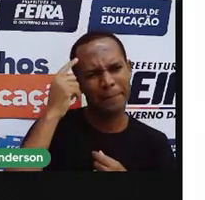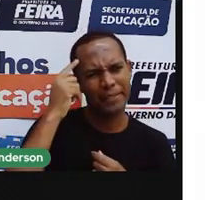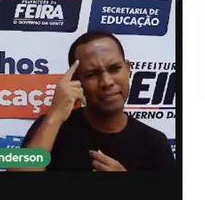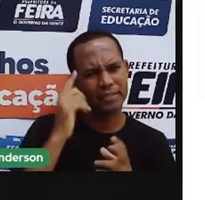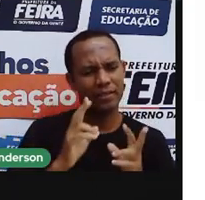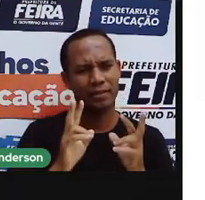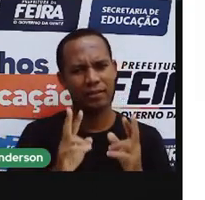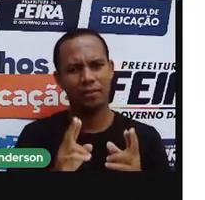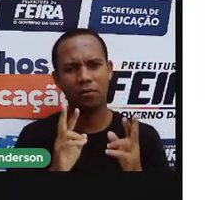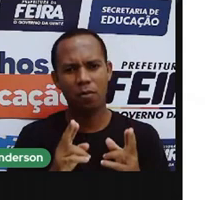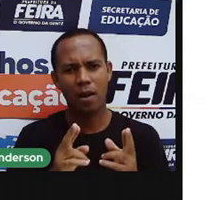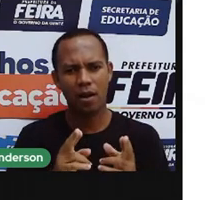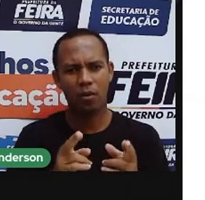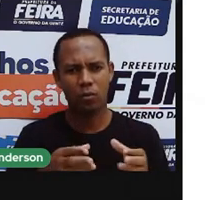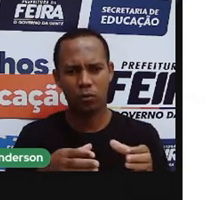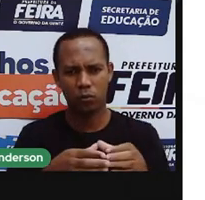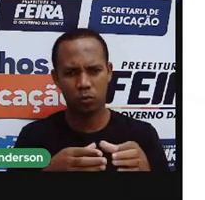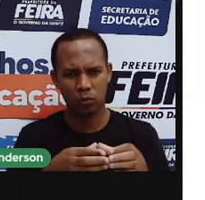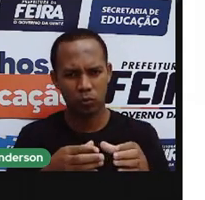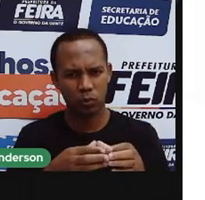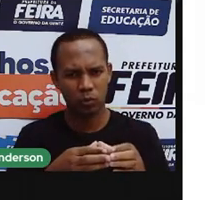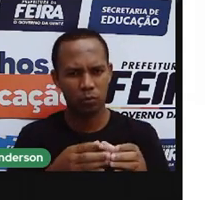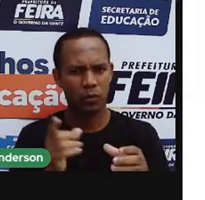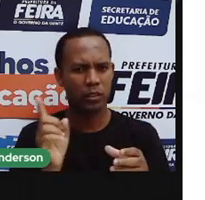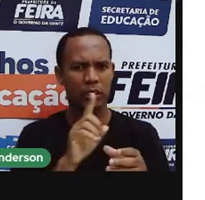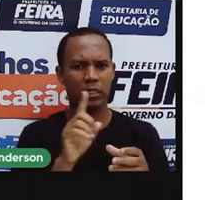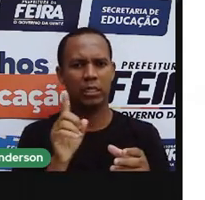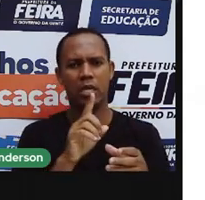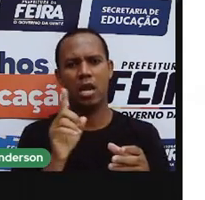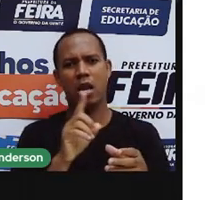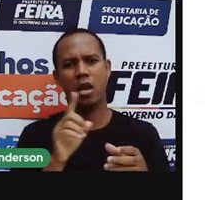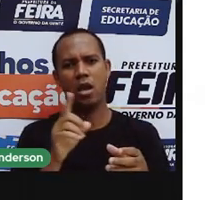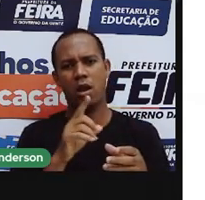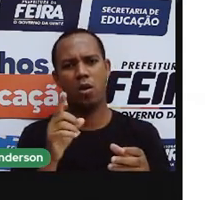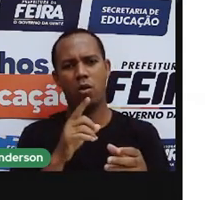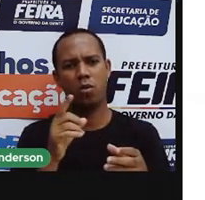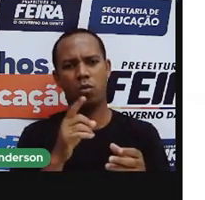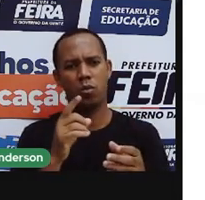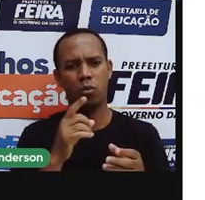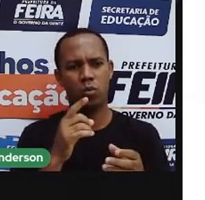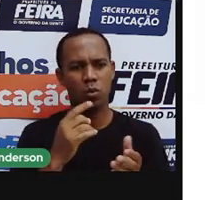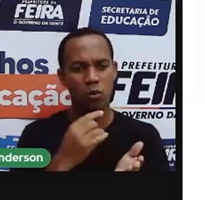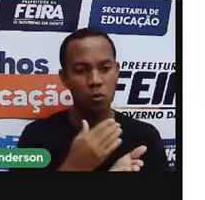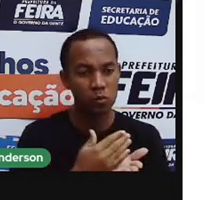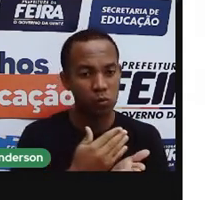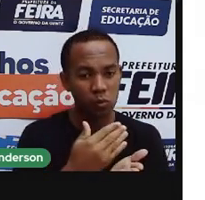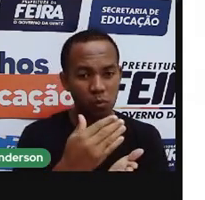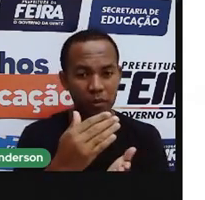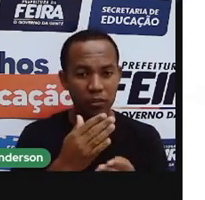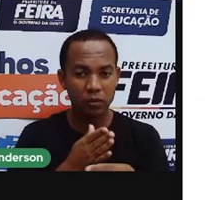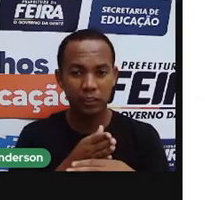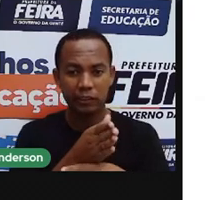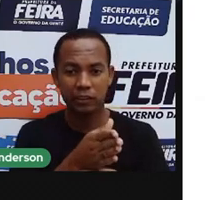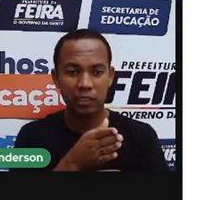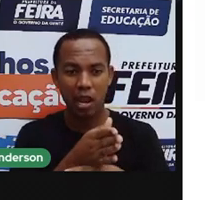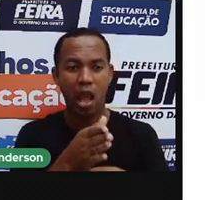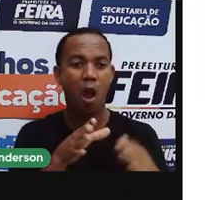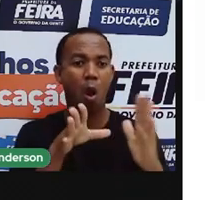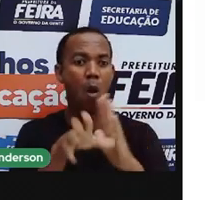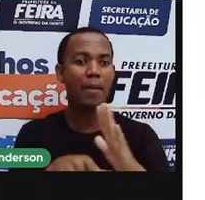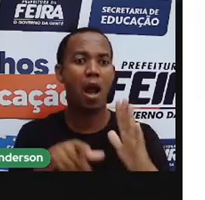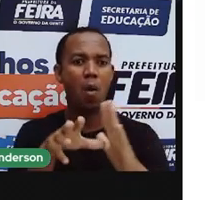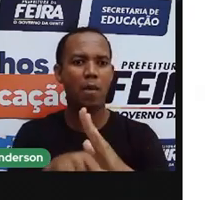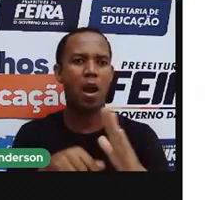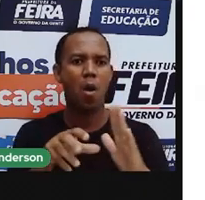desses portugueses, que estão ali, na verdade, para começar a saquear o nosso território. Aproveita, fazer uma comparação aqui.